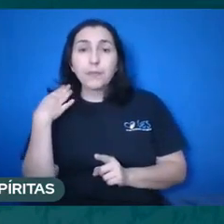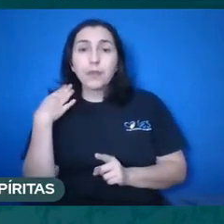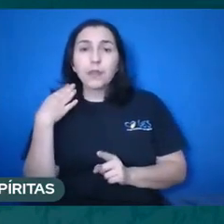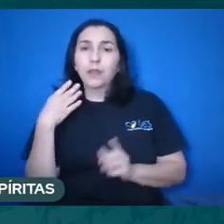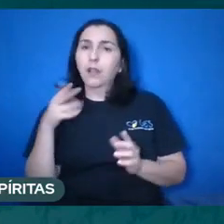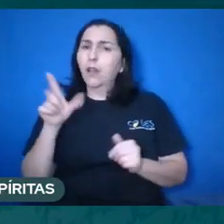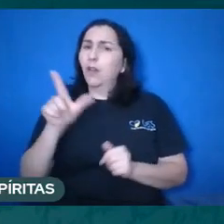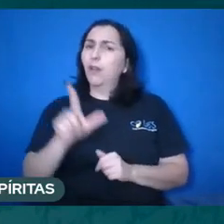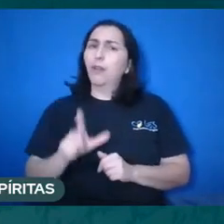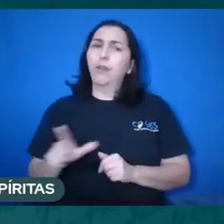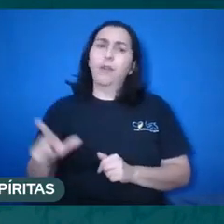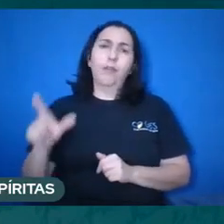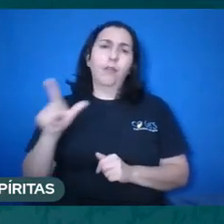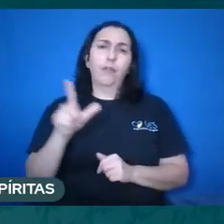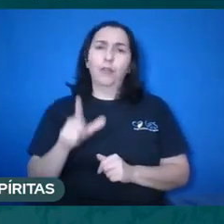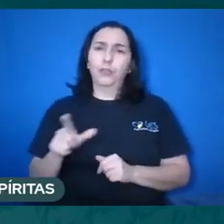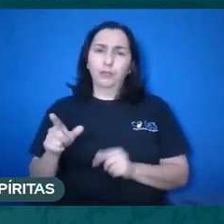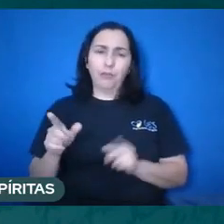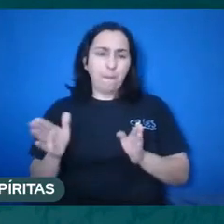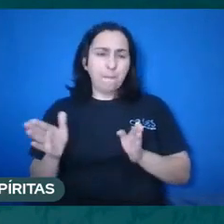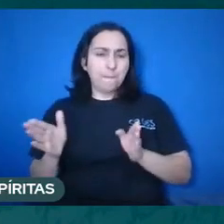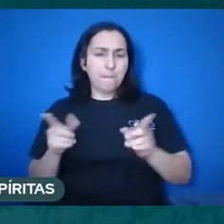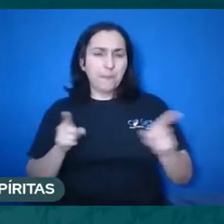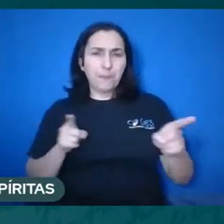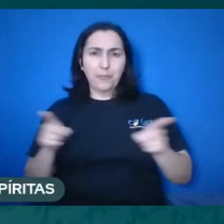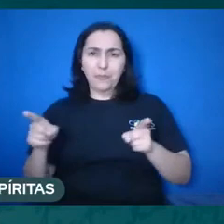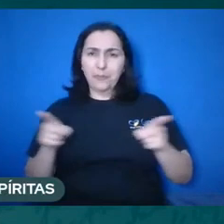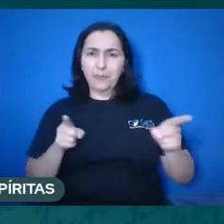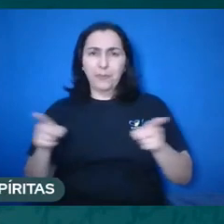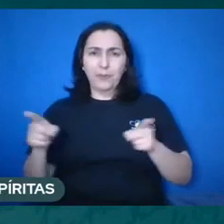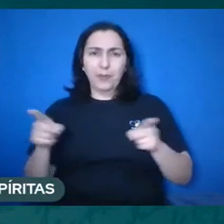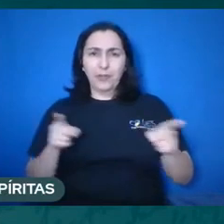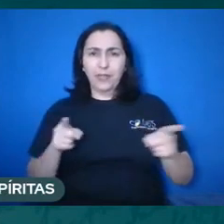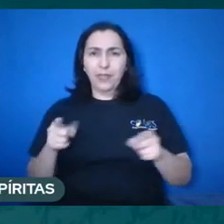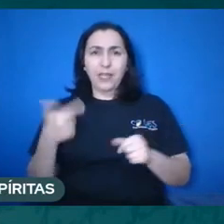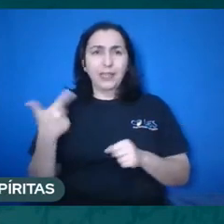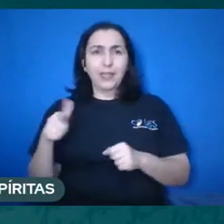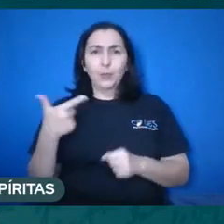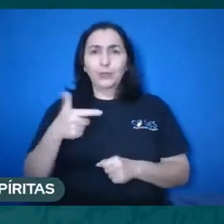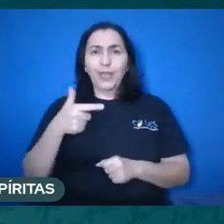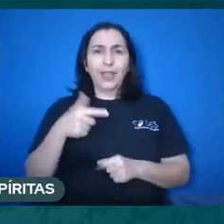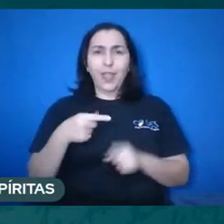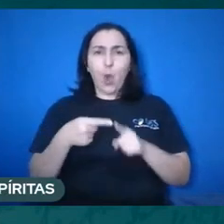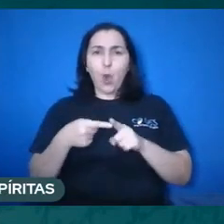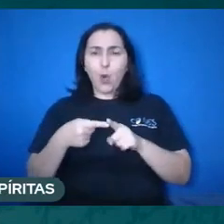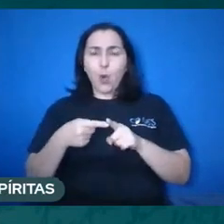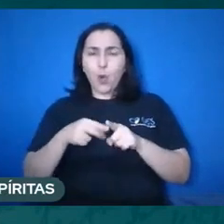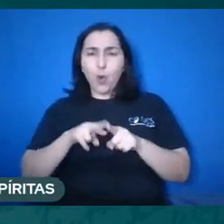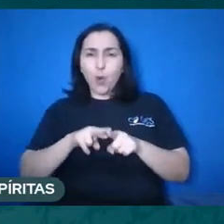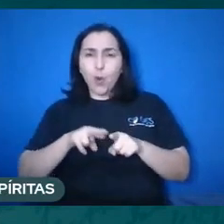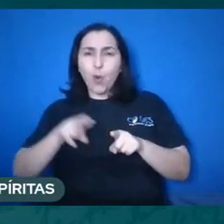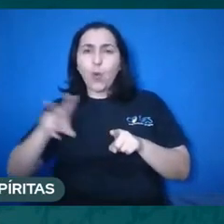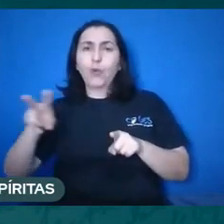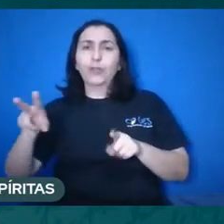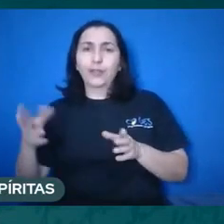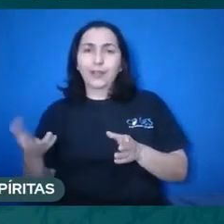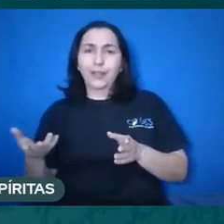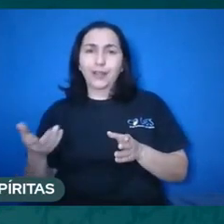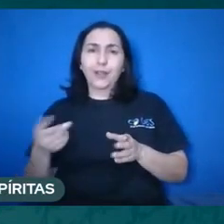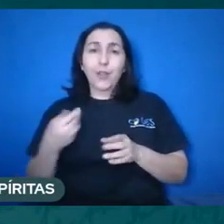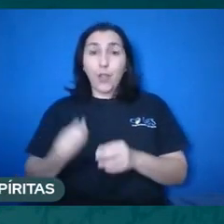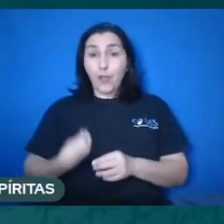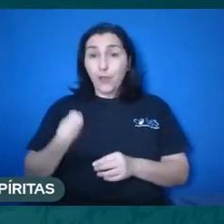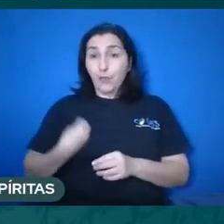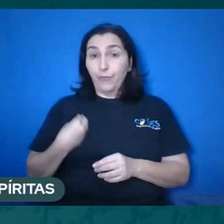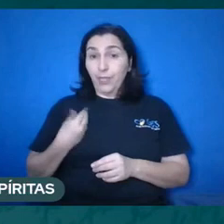estaria nesses dois pontos, e vida não tendo um contrário, ela nunca terminaria, porque não teria o